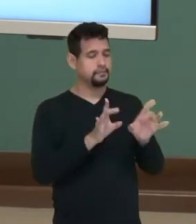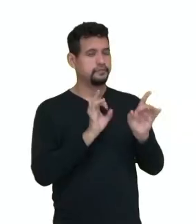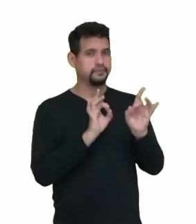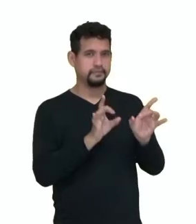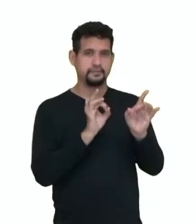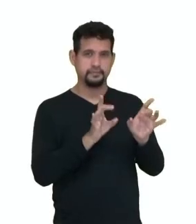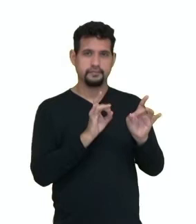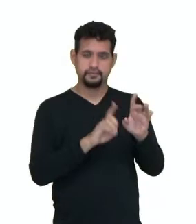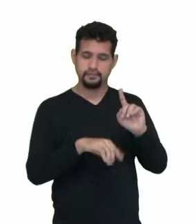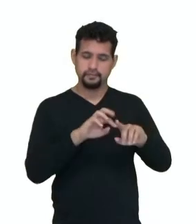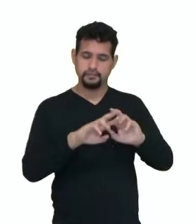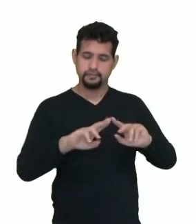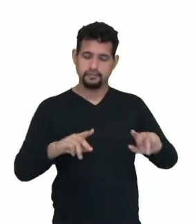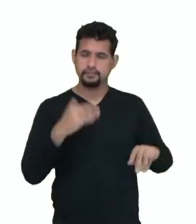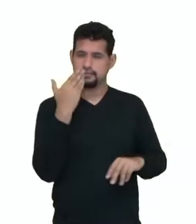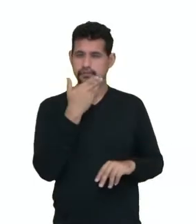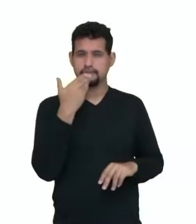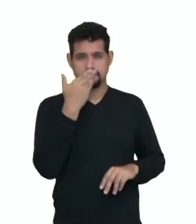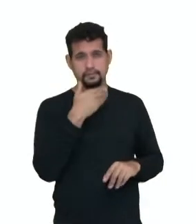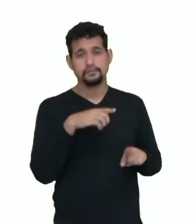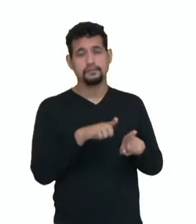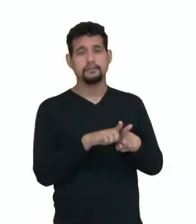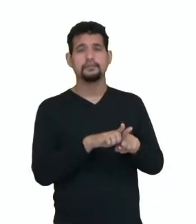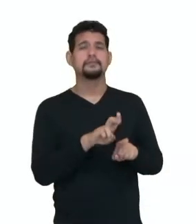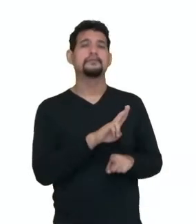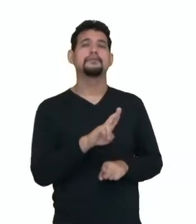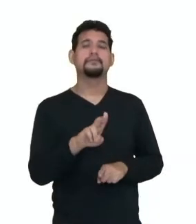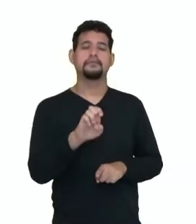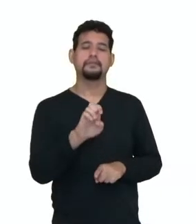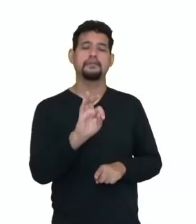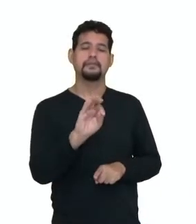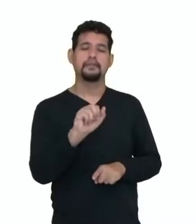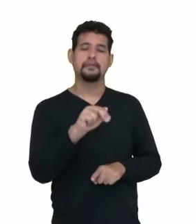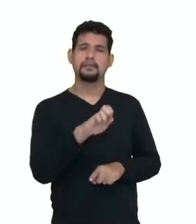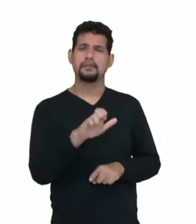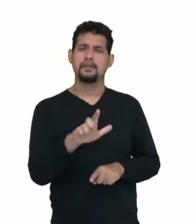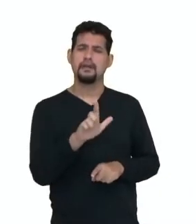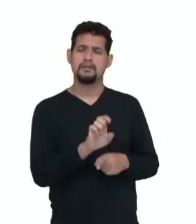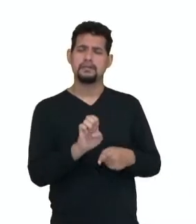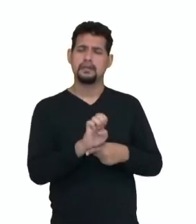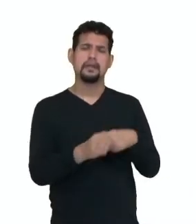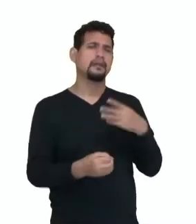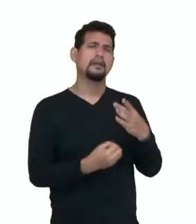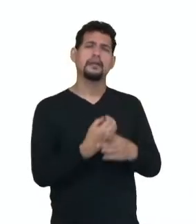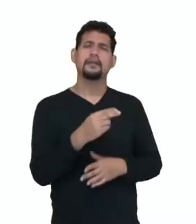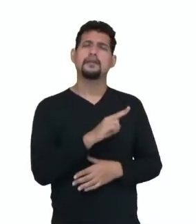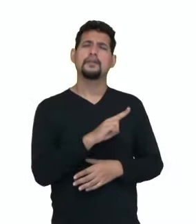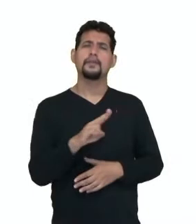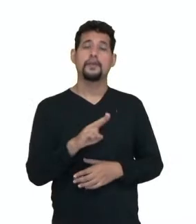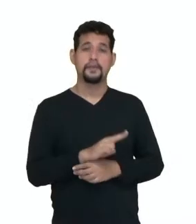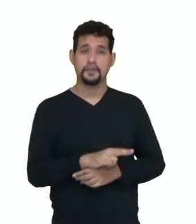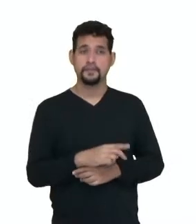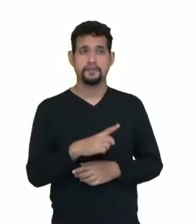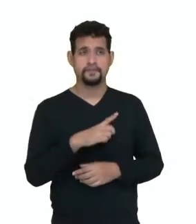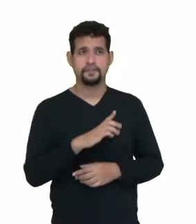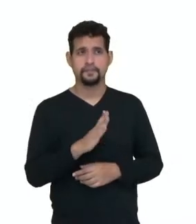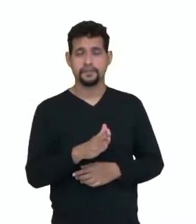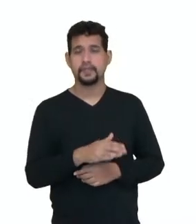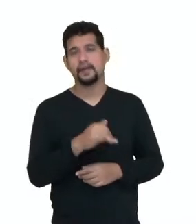desse produto na forma de açúcar e também etanol. E os principais estados produtores são, né? Temos aí, ó,